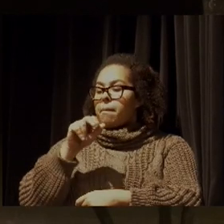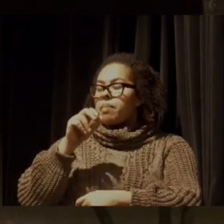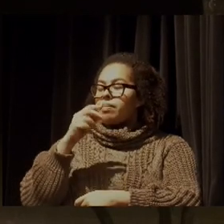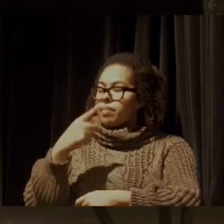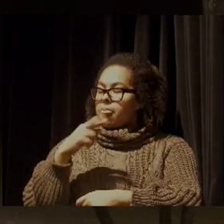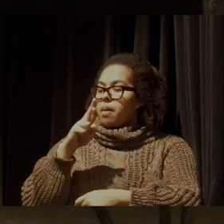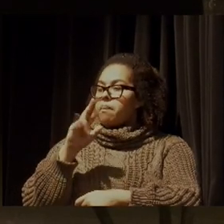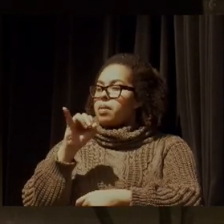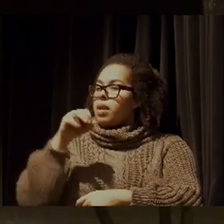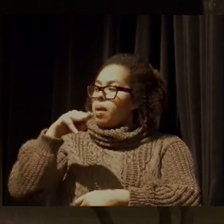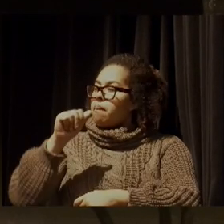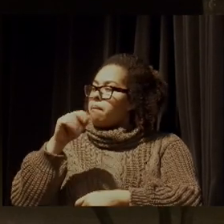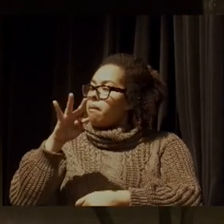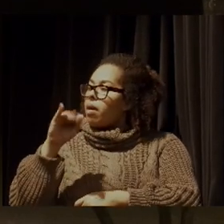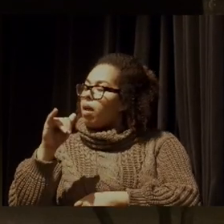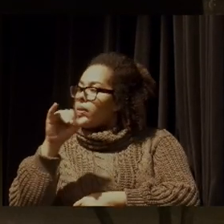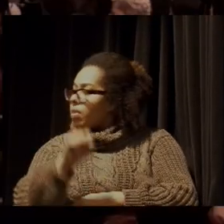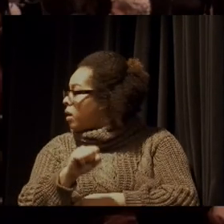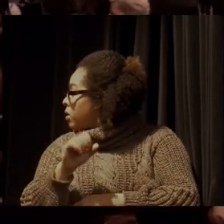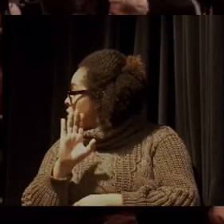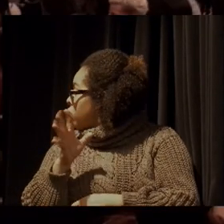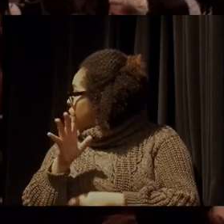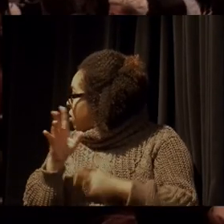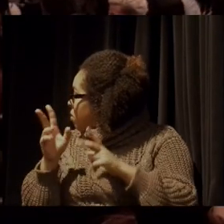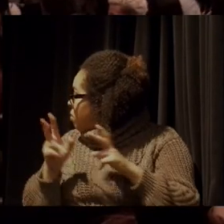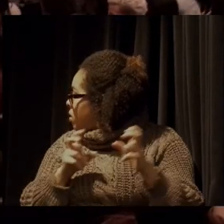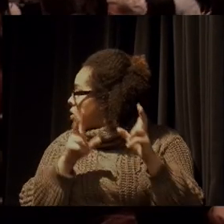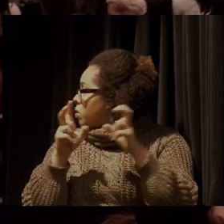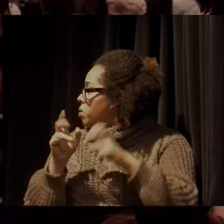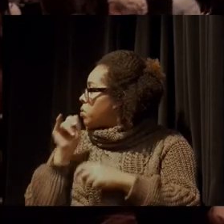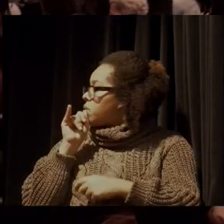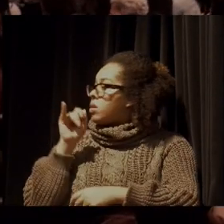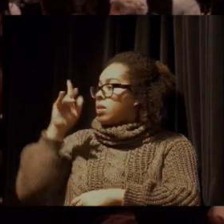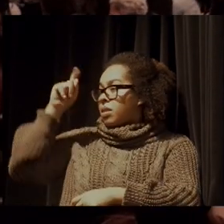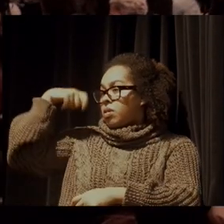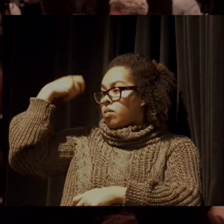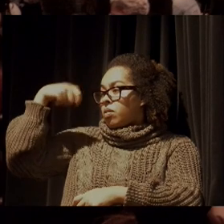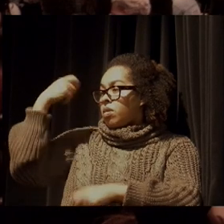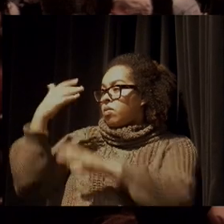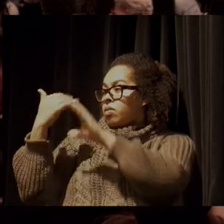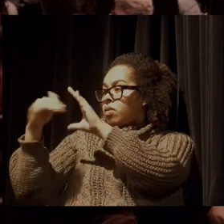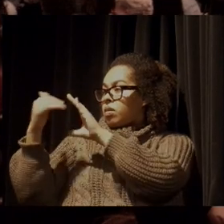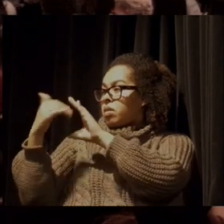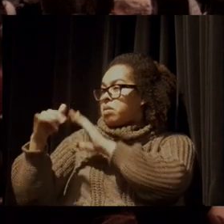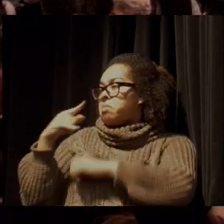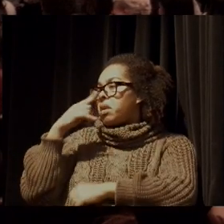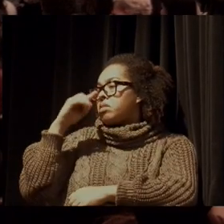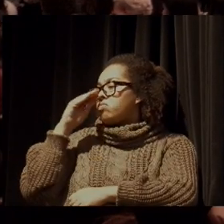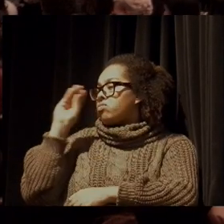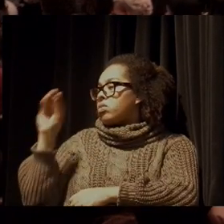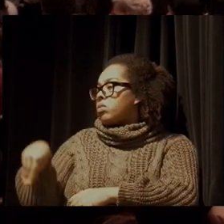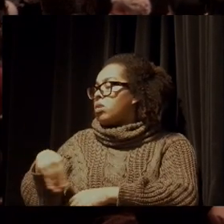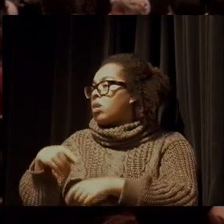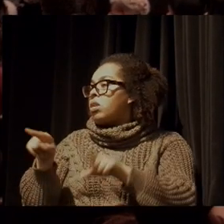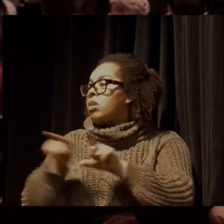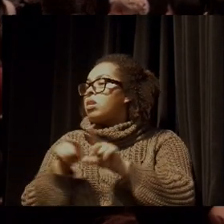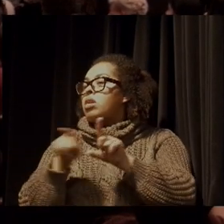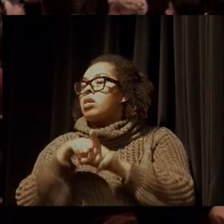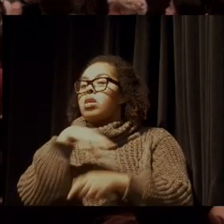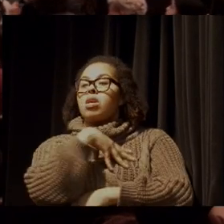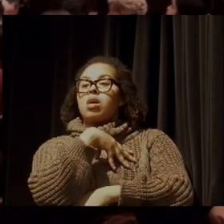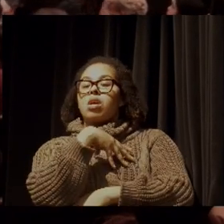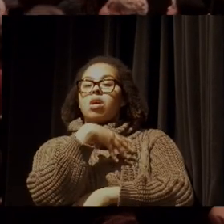identificar cada um dos muriquis? Já conversei com você sobre isso. Eu mando uns vídeos para o Juliano, ele não dá a mínima bola, eu mando para a filha do